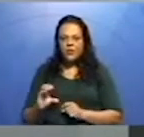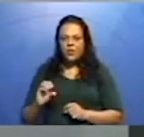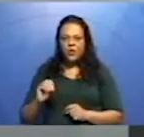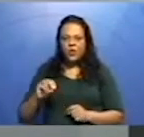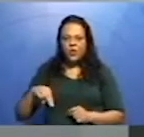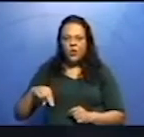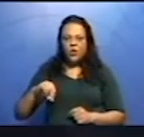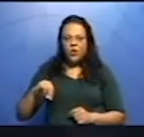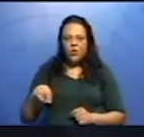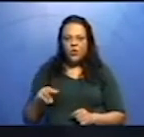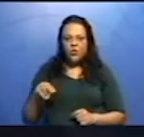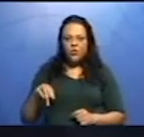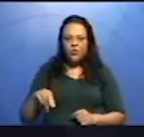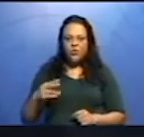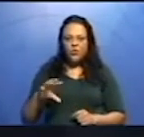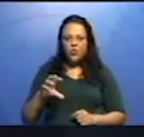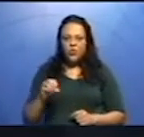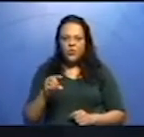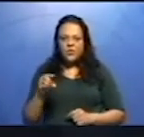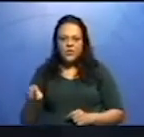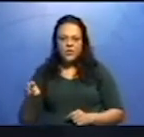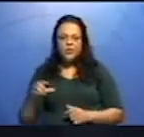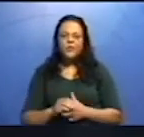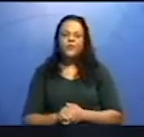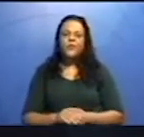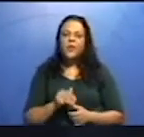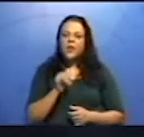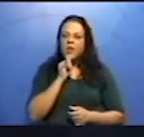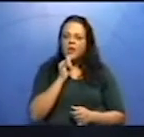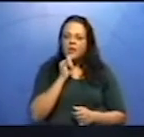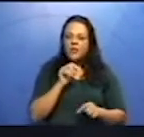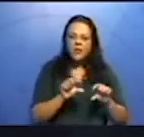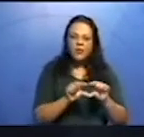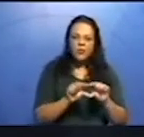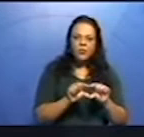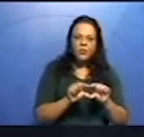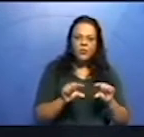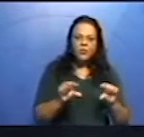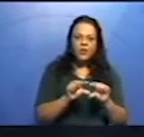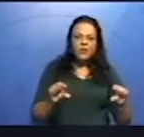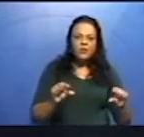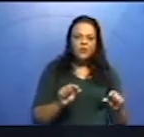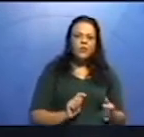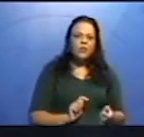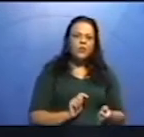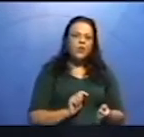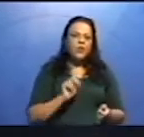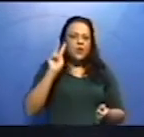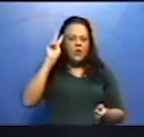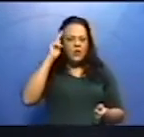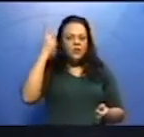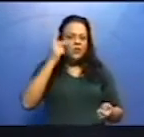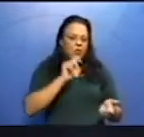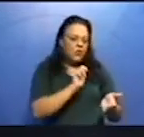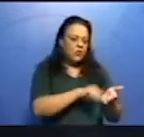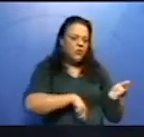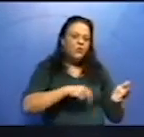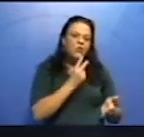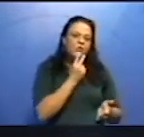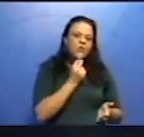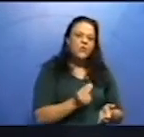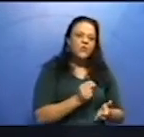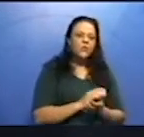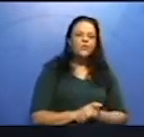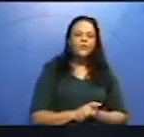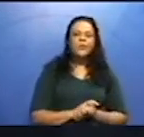Leia estes dois exemplos extraídos do conto de Machado de Assis. Depois observe nos quadros a seguir como as orações